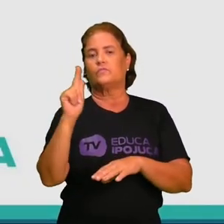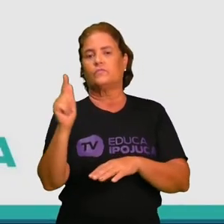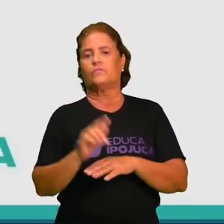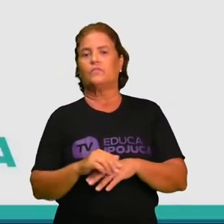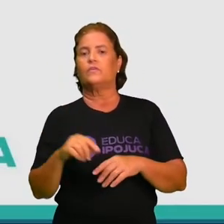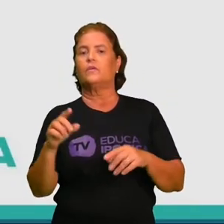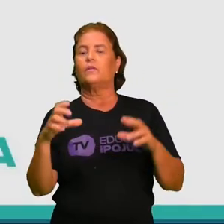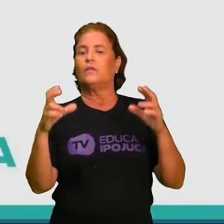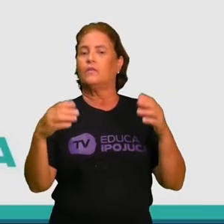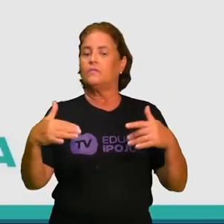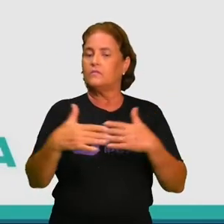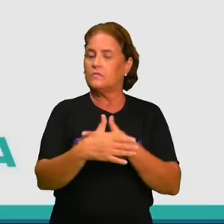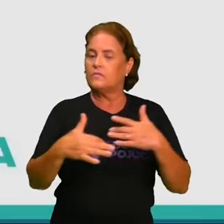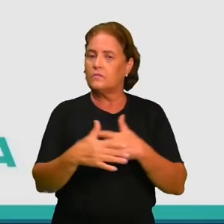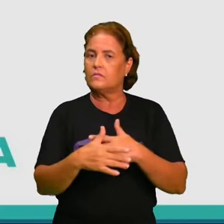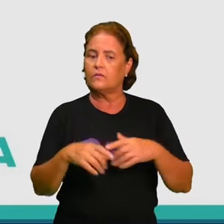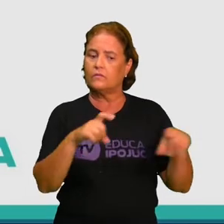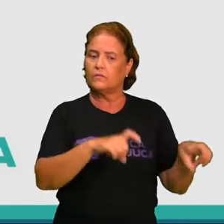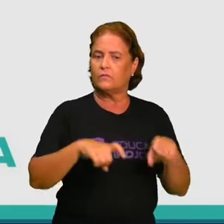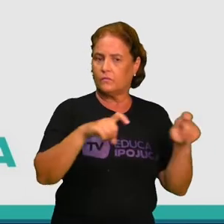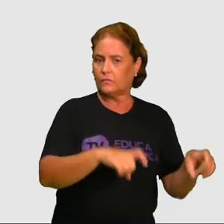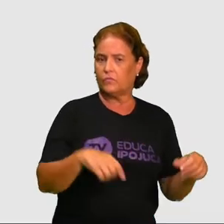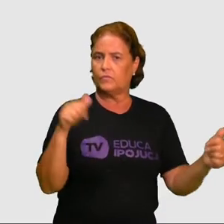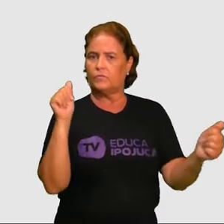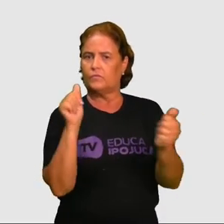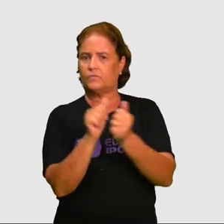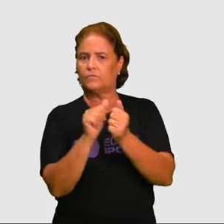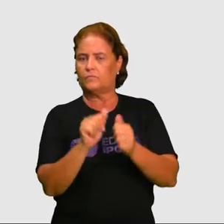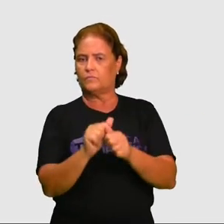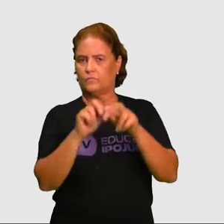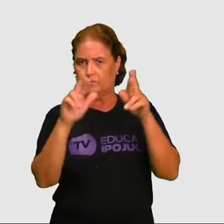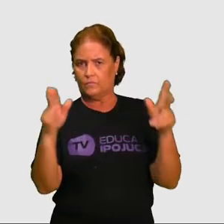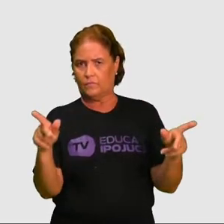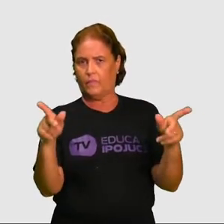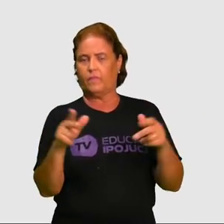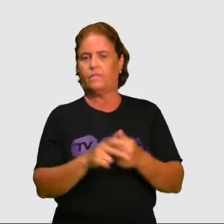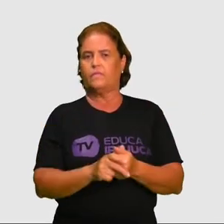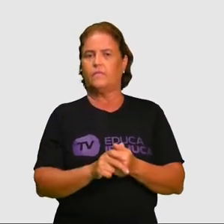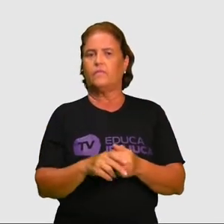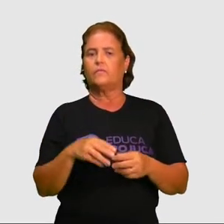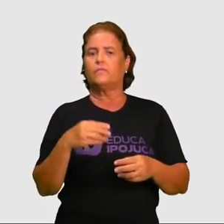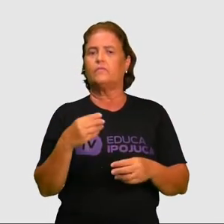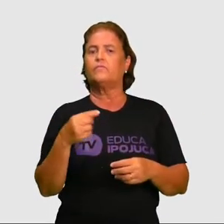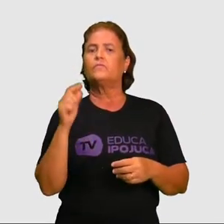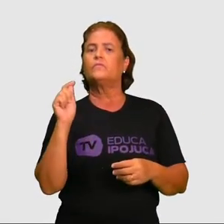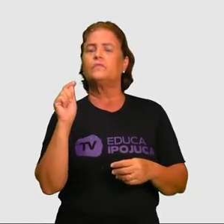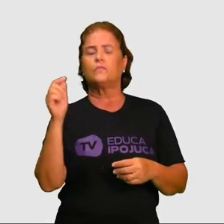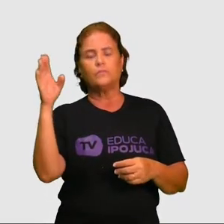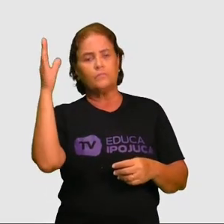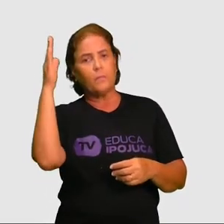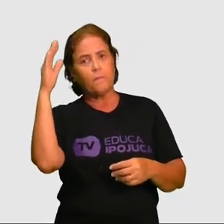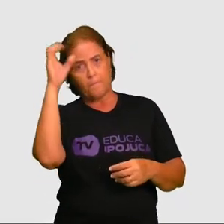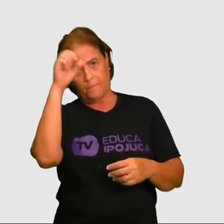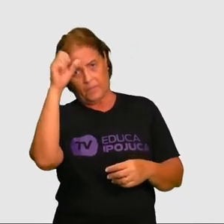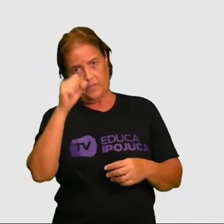e o campo, aproximações e diferenças. E o que iremos debater nesta aula?